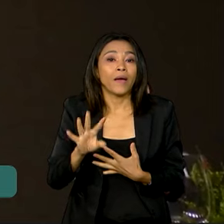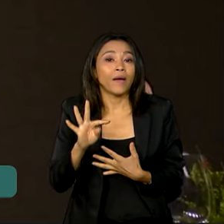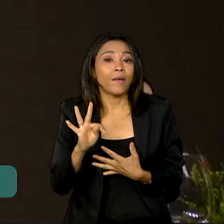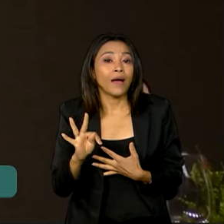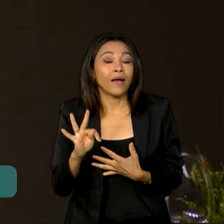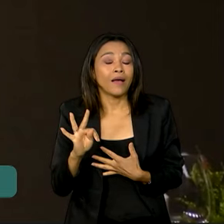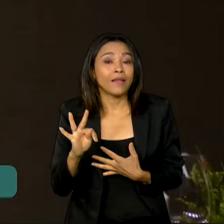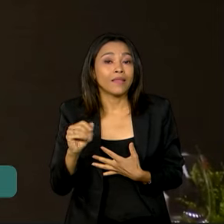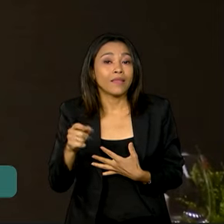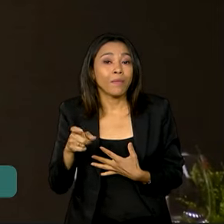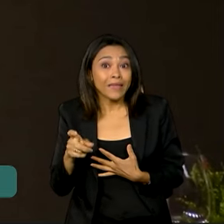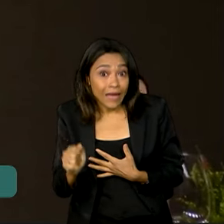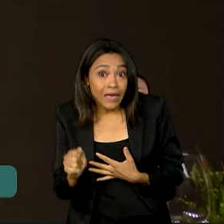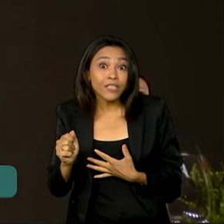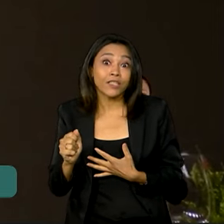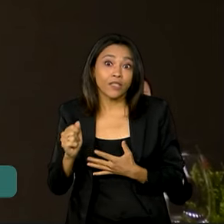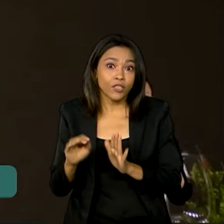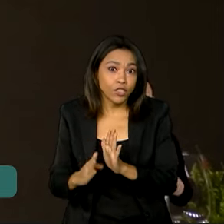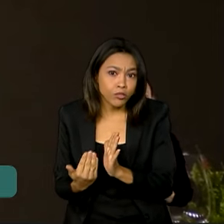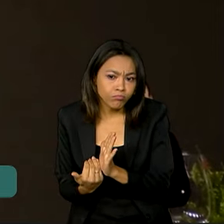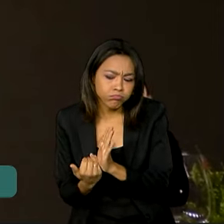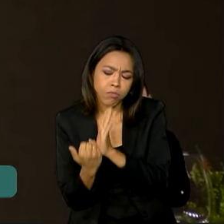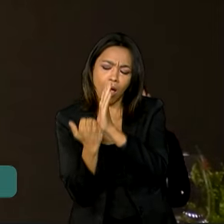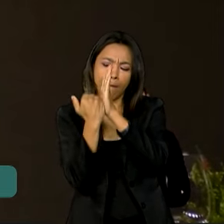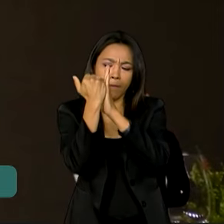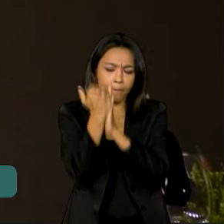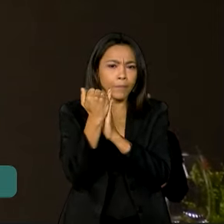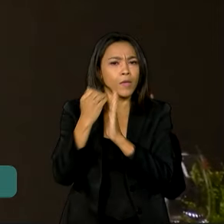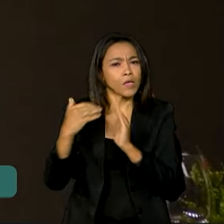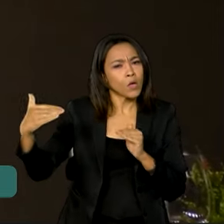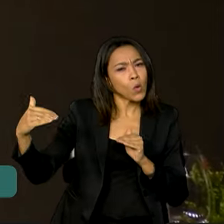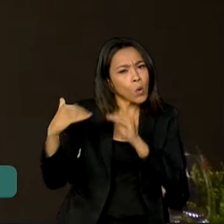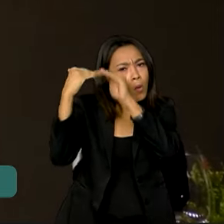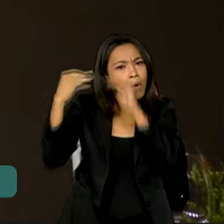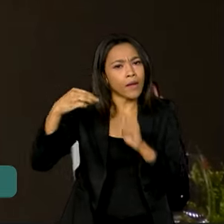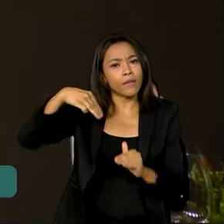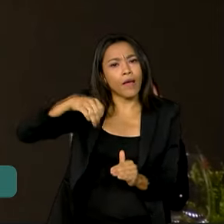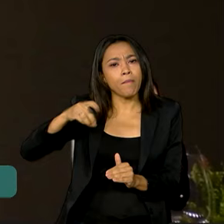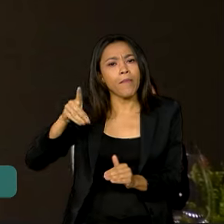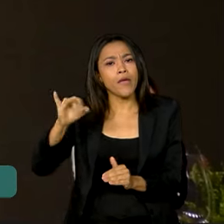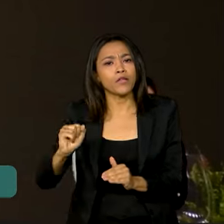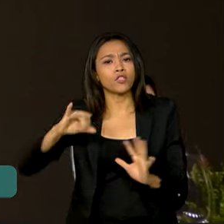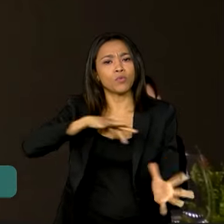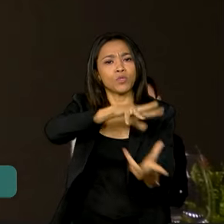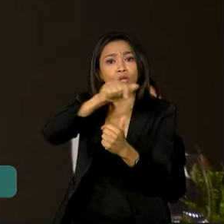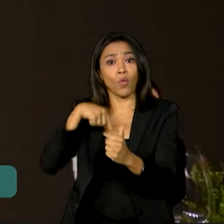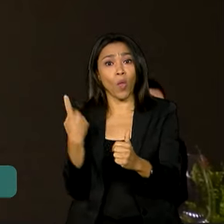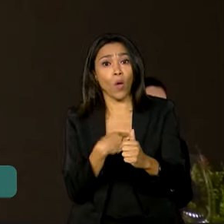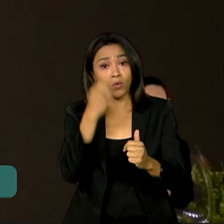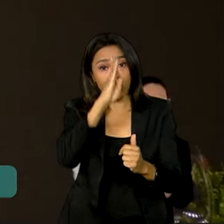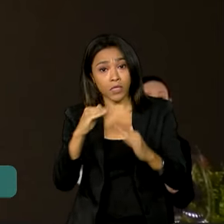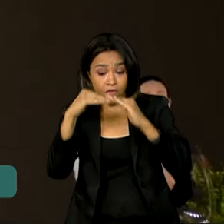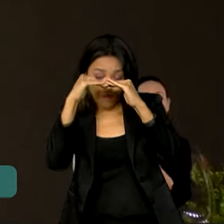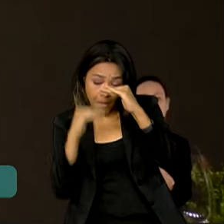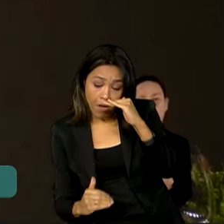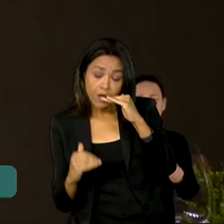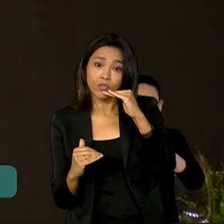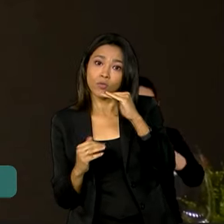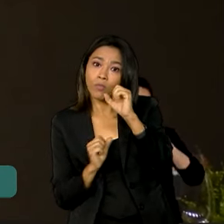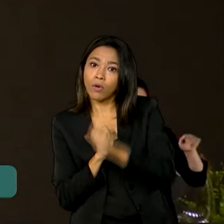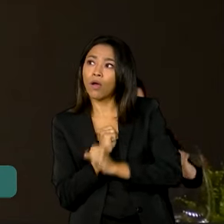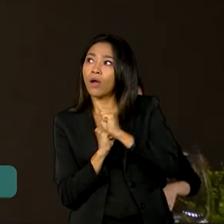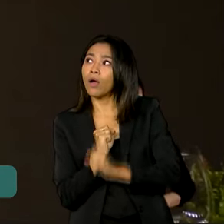de crescimento no mínimo equivalente à média mundial. Nós ficamos muito abaixo da média mundial por muitos anos.